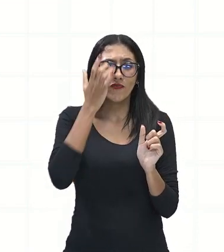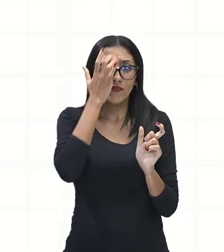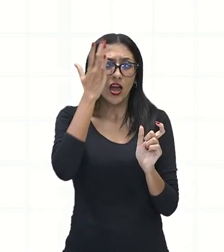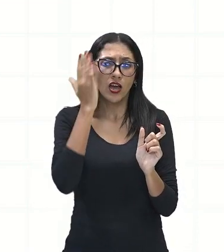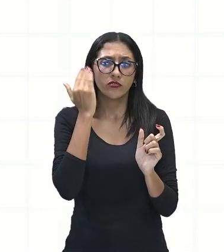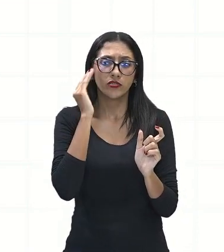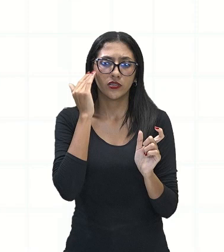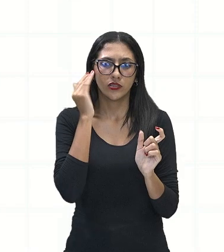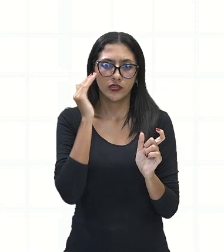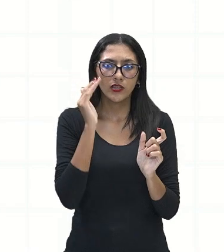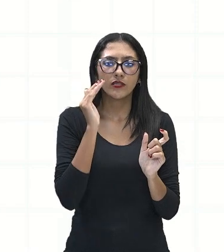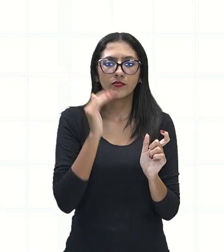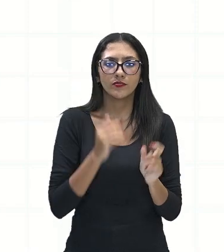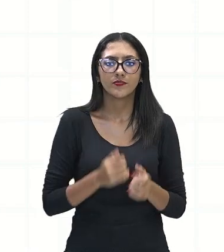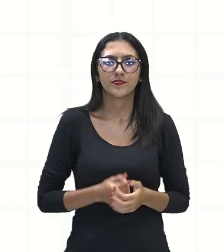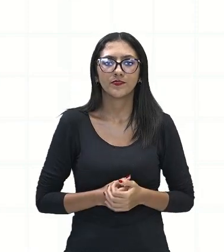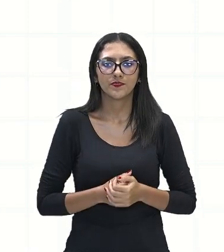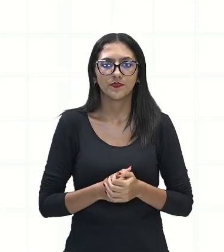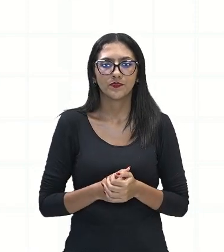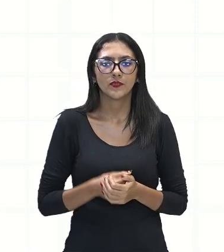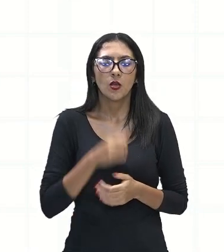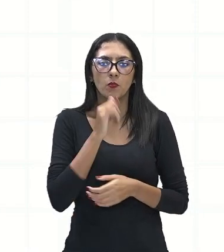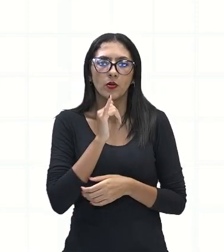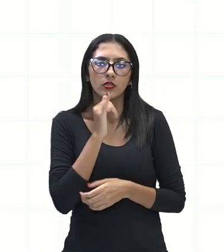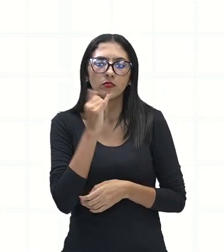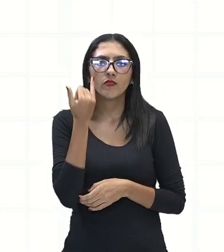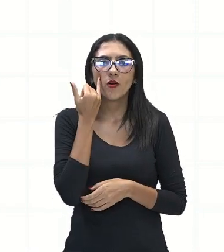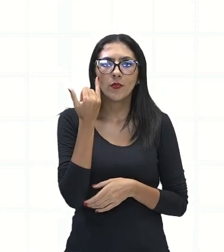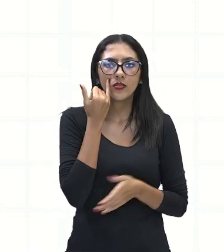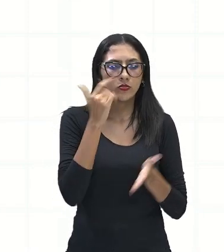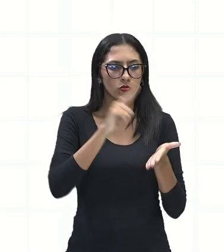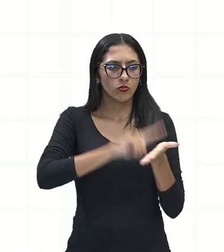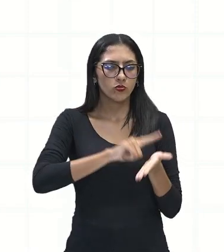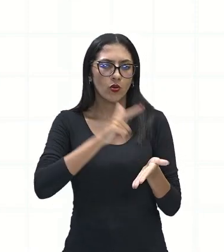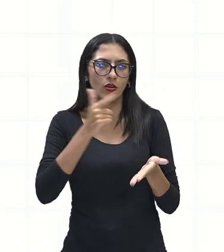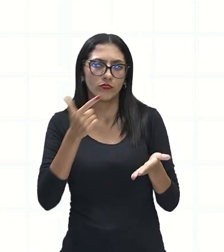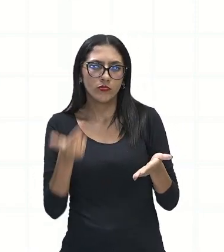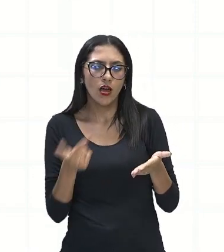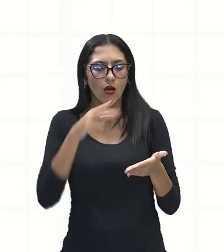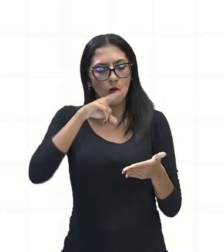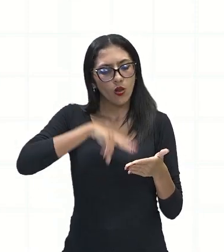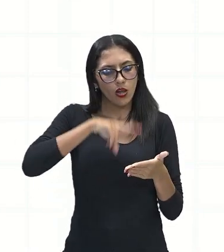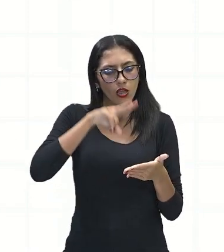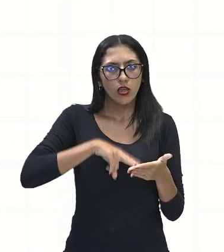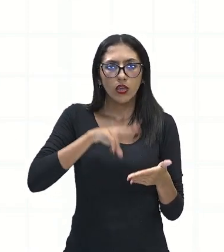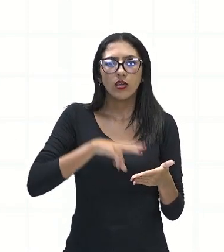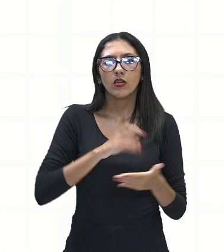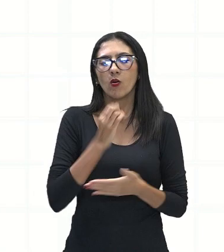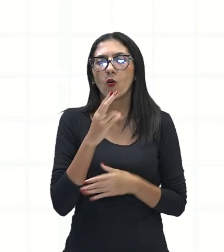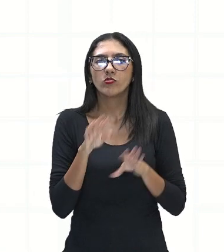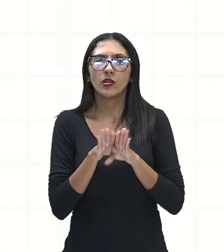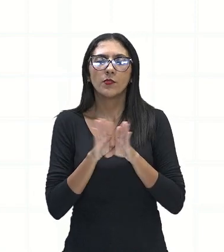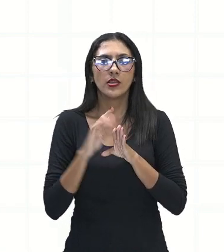Informações, né? Que estão nos jornais. As informações que estão quando você vai comunicar algo para alguém, dar uma